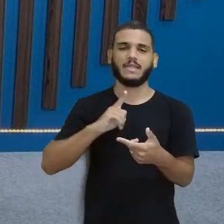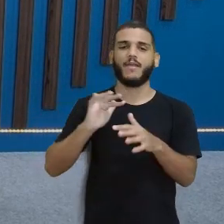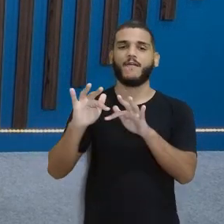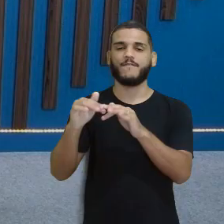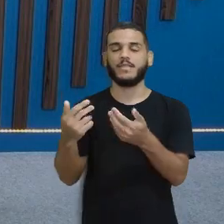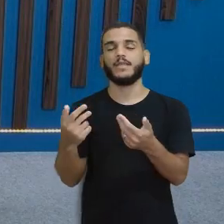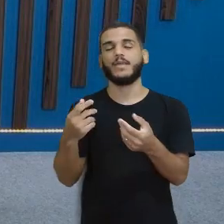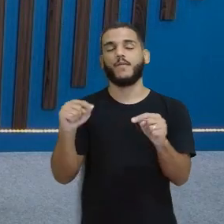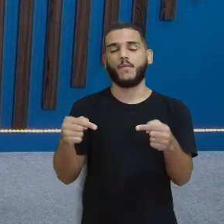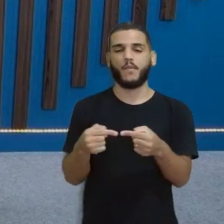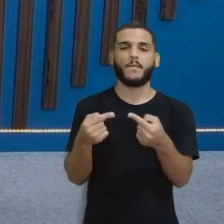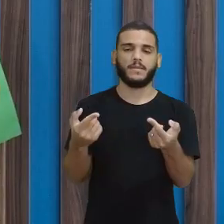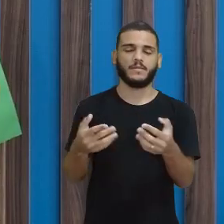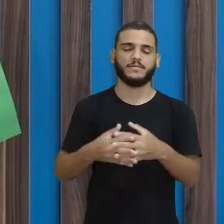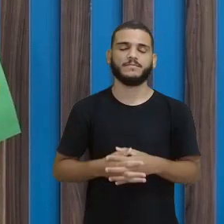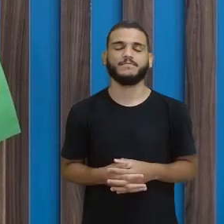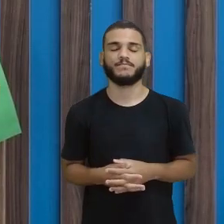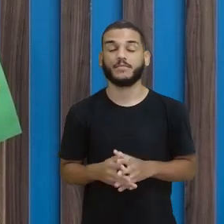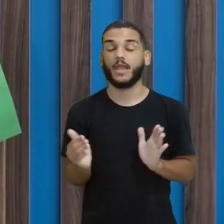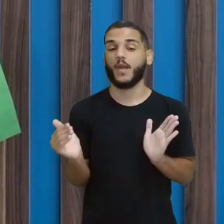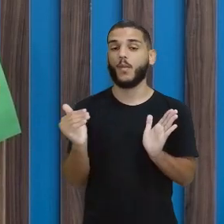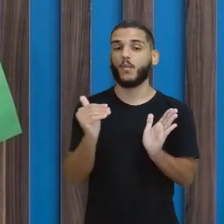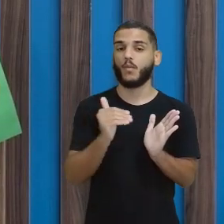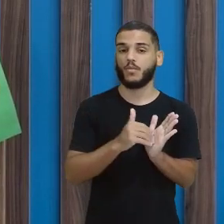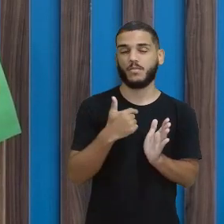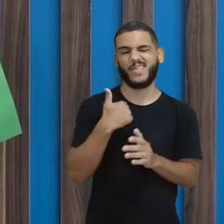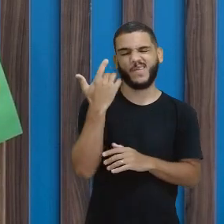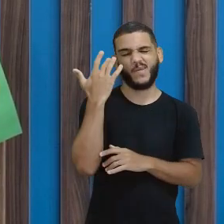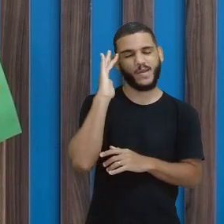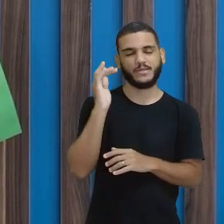E agora? Deixa eu puxar a última aí, eu acho.